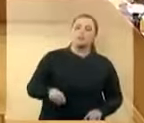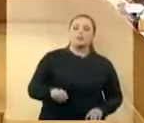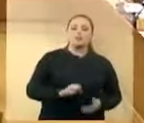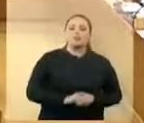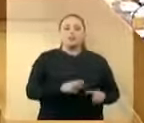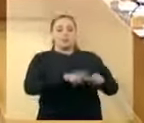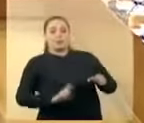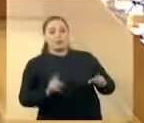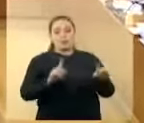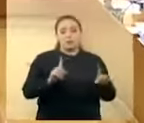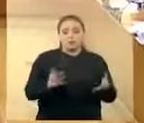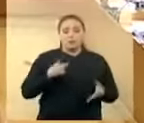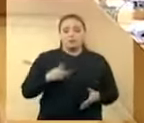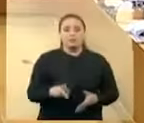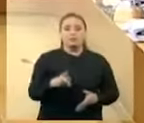Está suspensa a